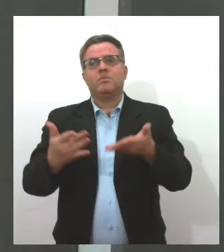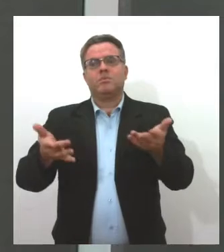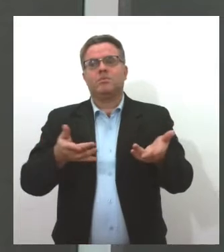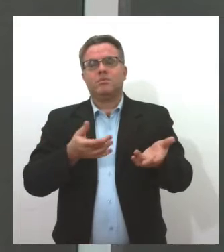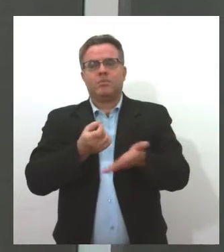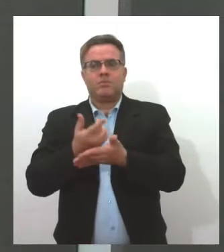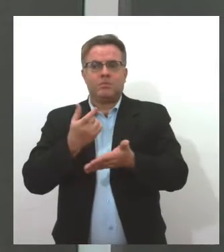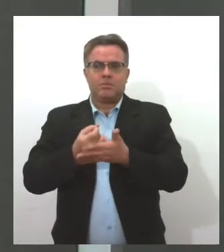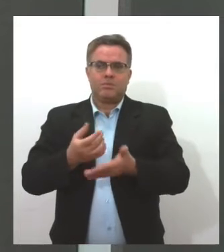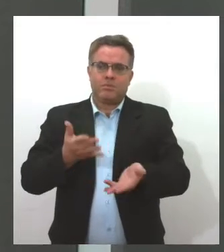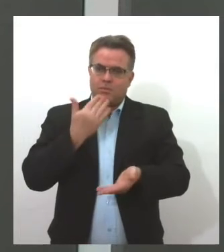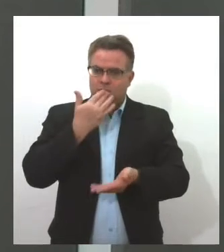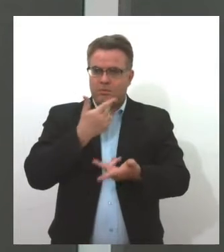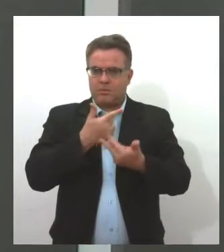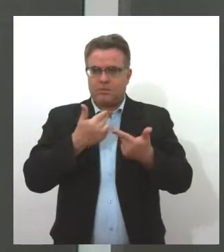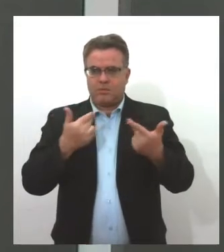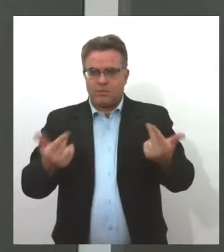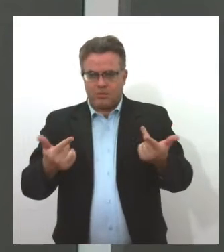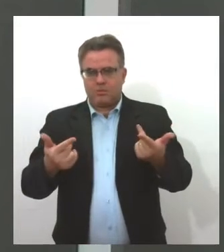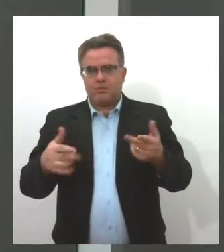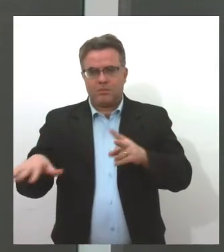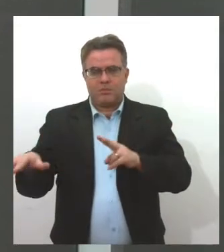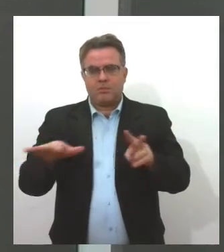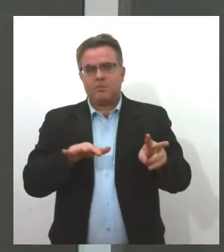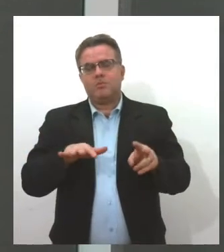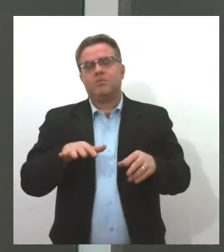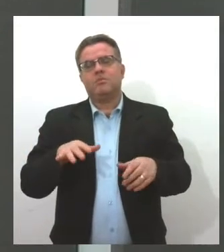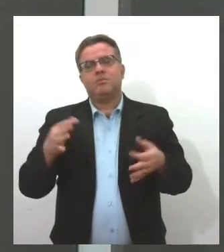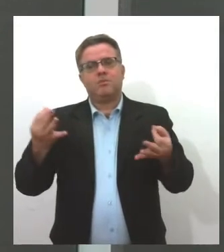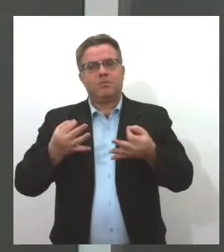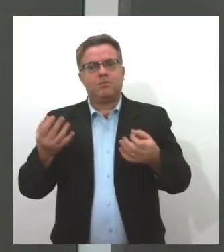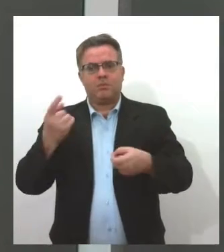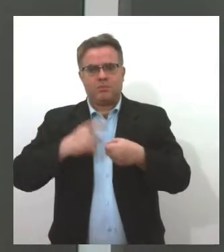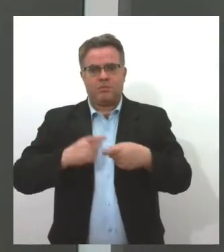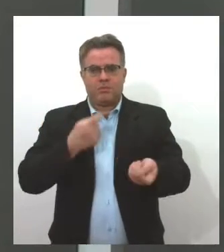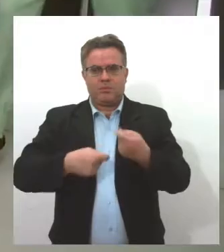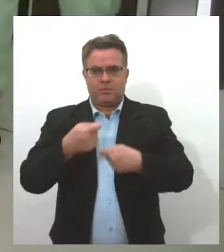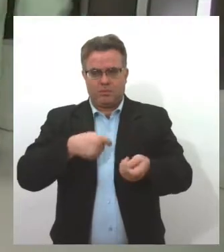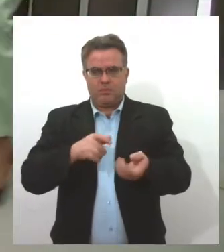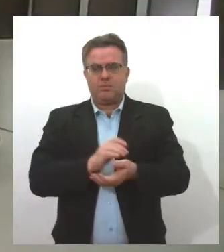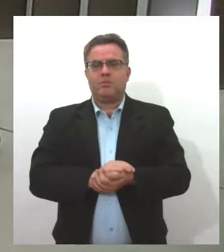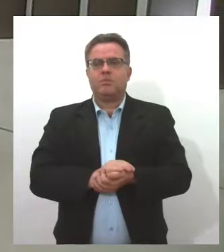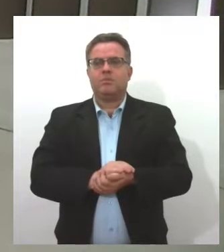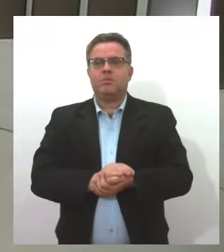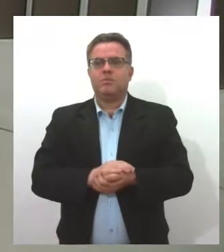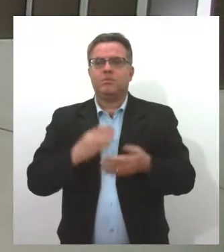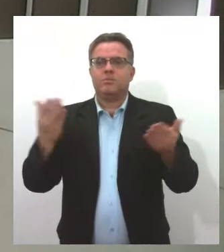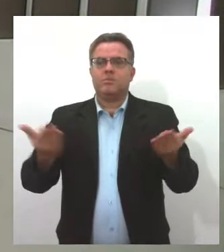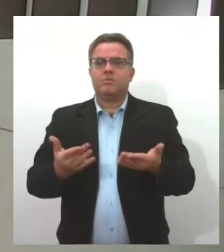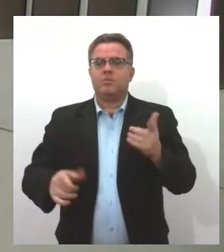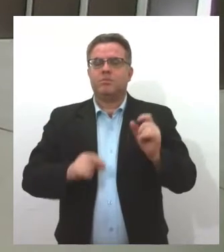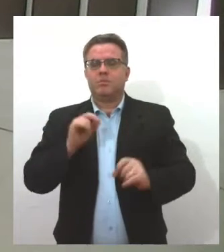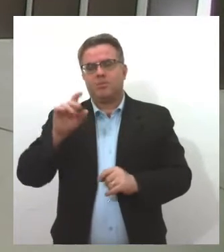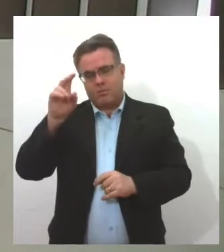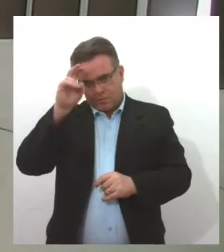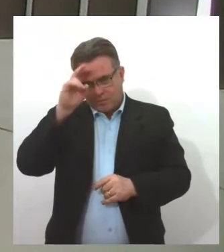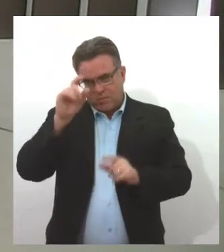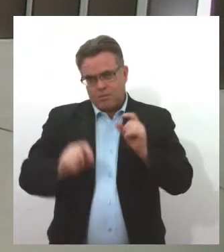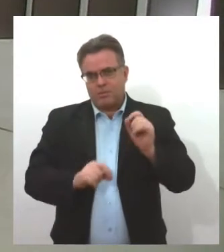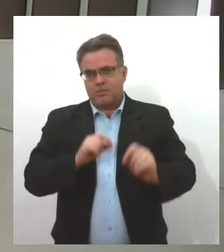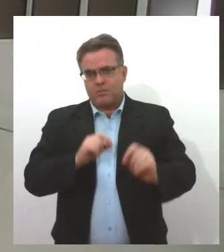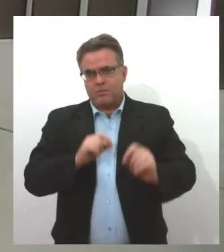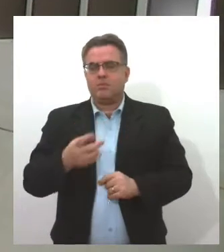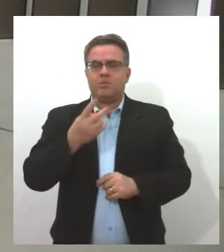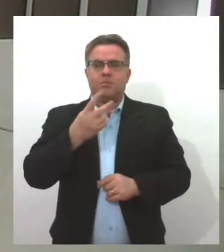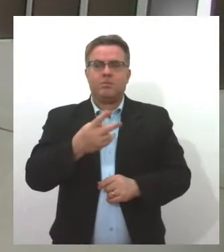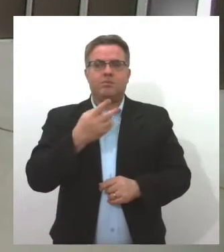pescados e impulsionar o setor na retomada da economia. E olha, hoje, quinta-feira, duas e meia da